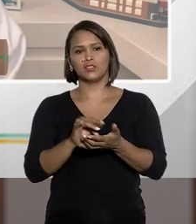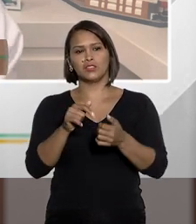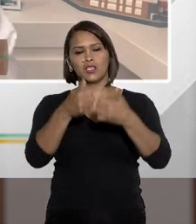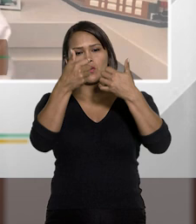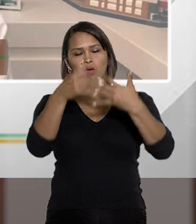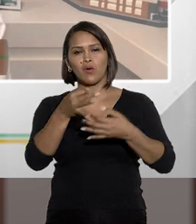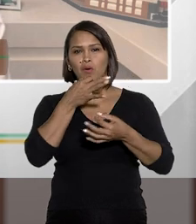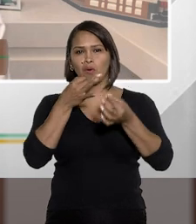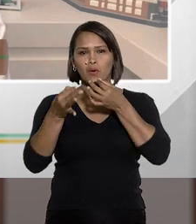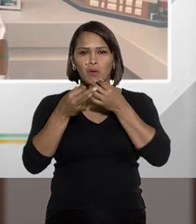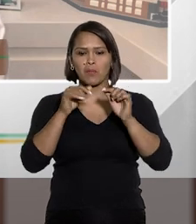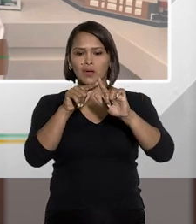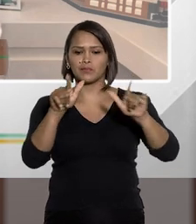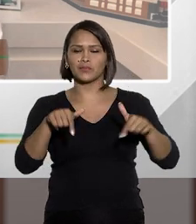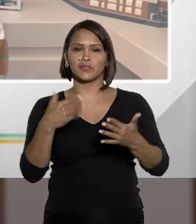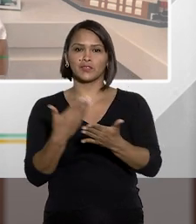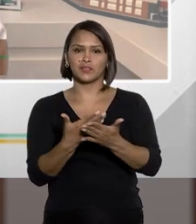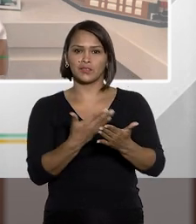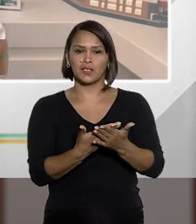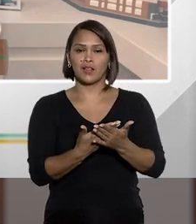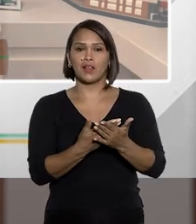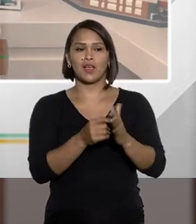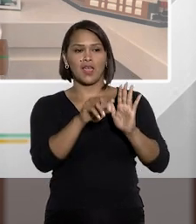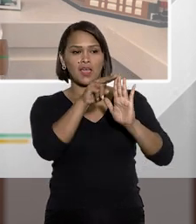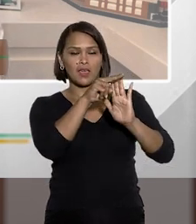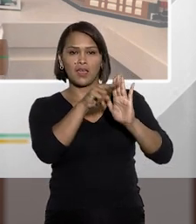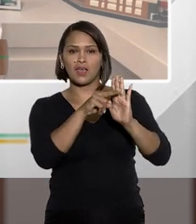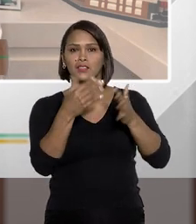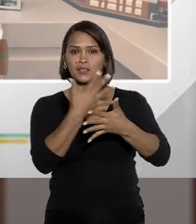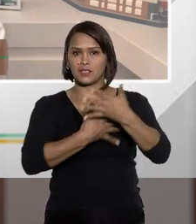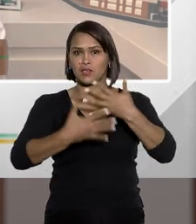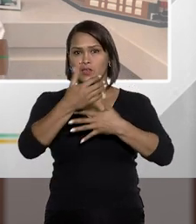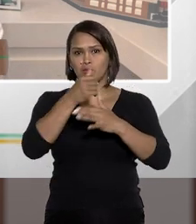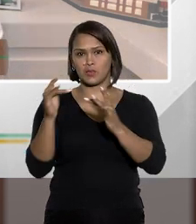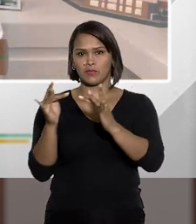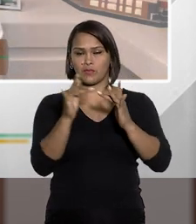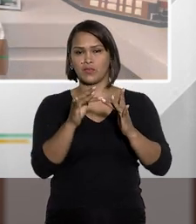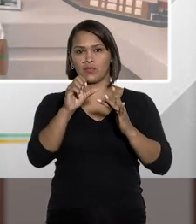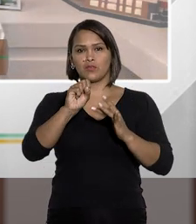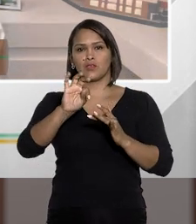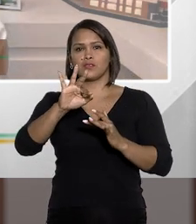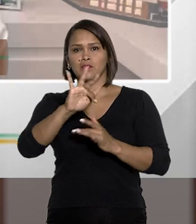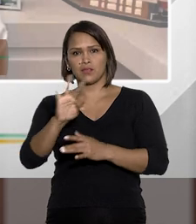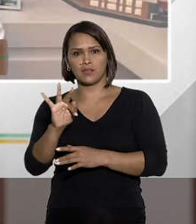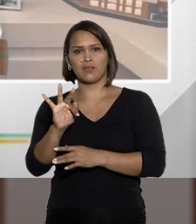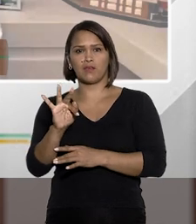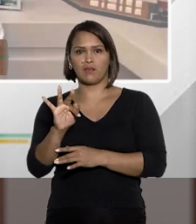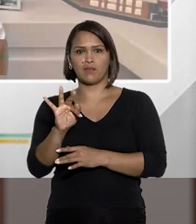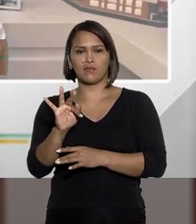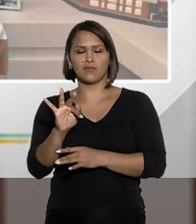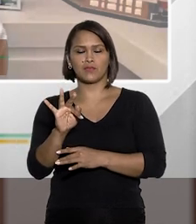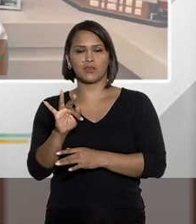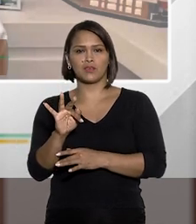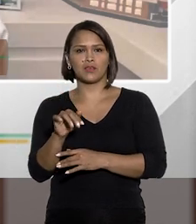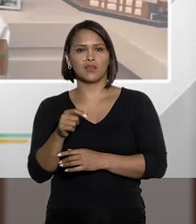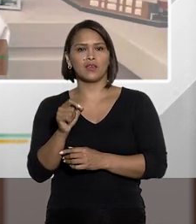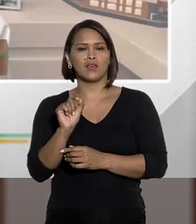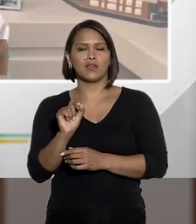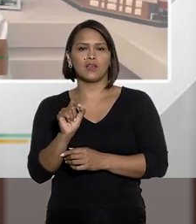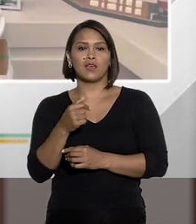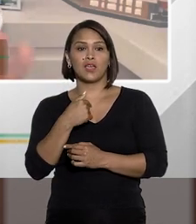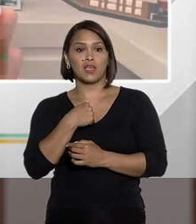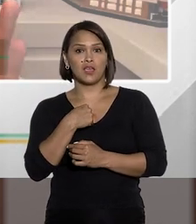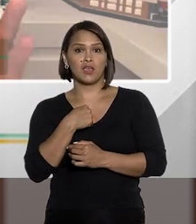eu costumo comentar muito em sala de aula que, a despeito dessa súmula vinculante do Supremo Tribunal Federal,